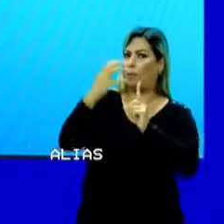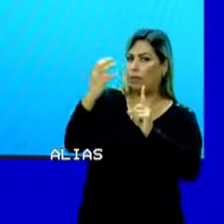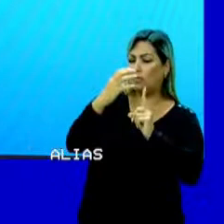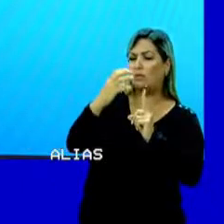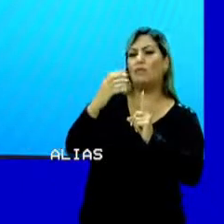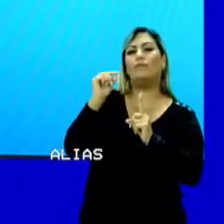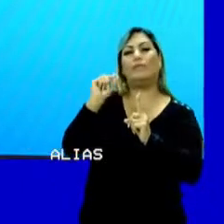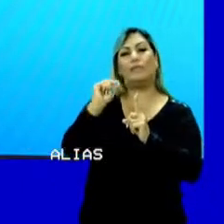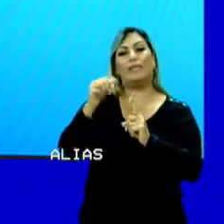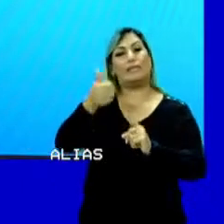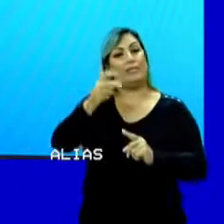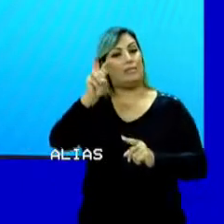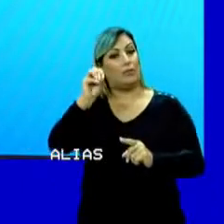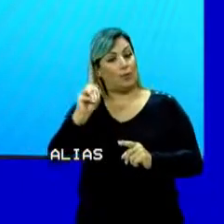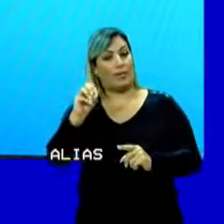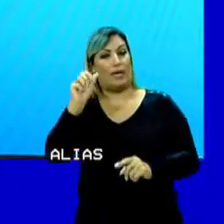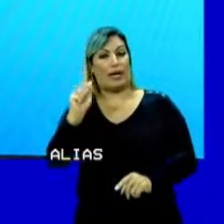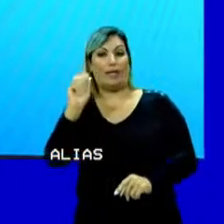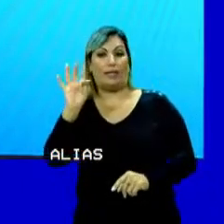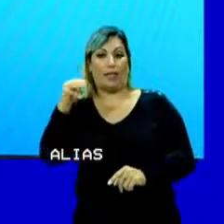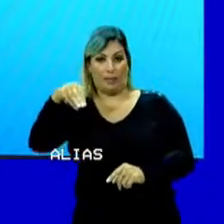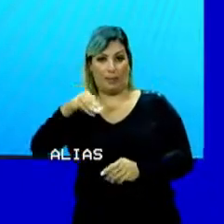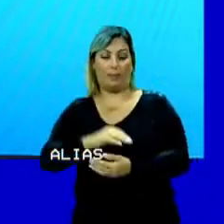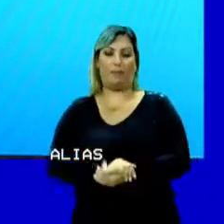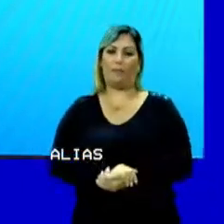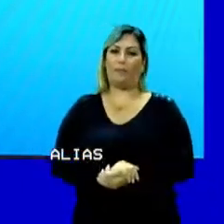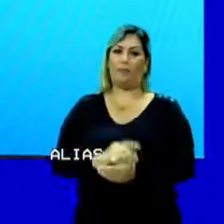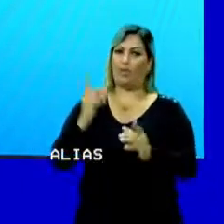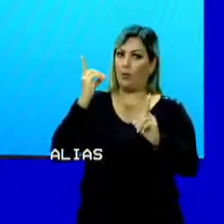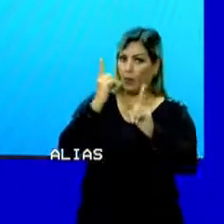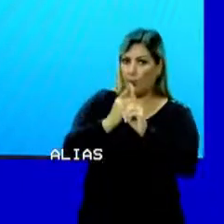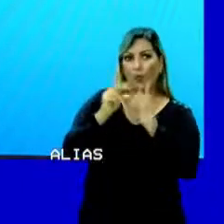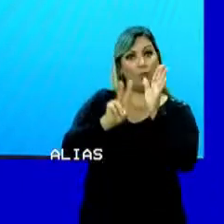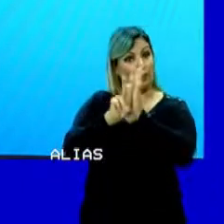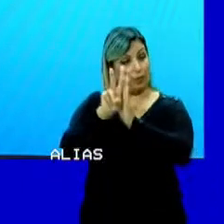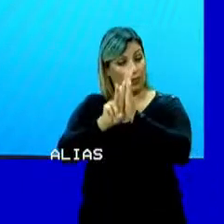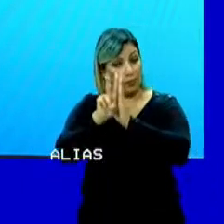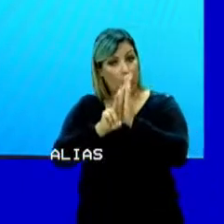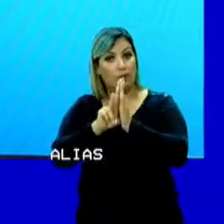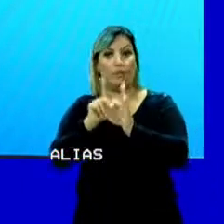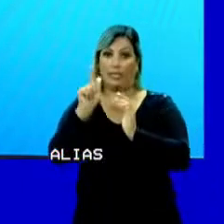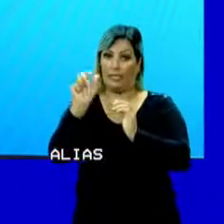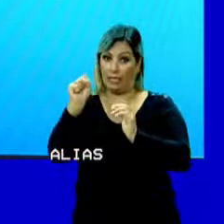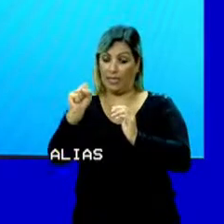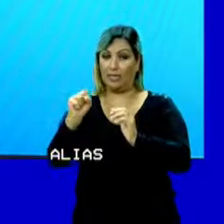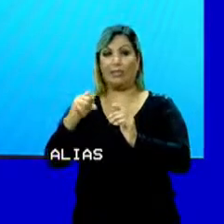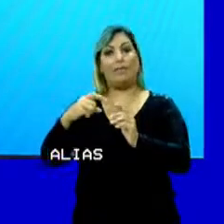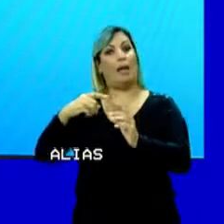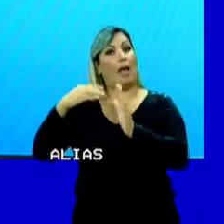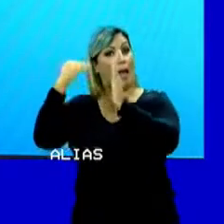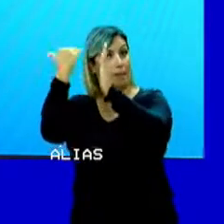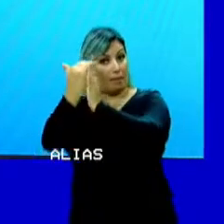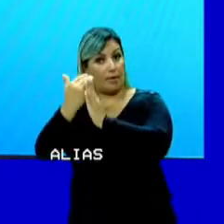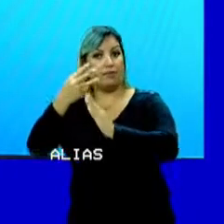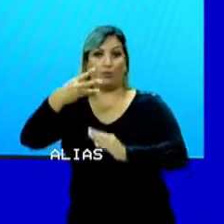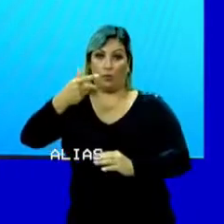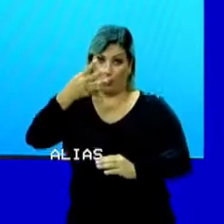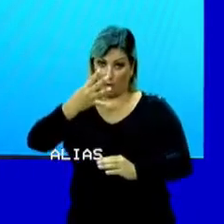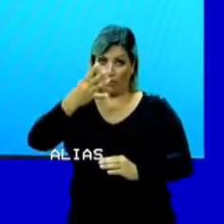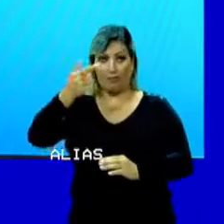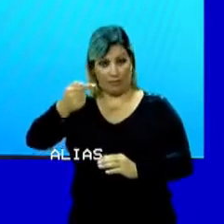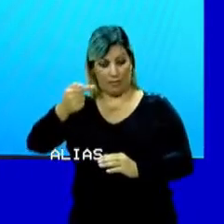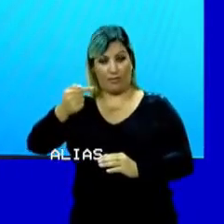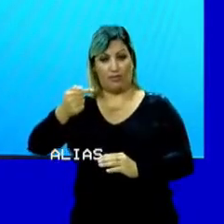atmosferas. Calcule o volume desse gás quando a temperatura passar a 47 graus Celsius e a pressão de